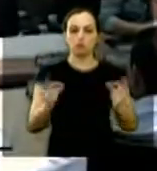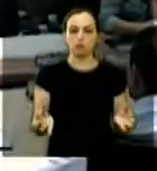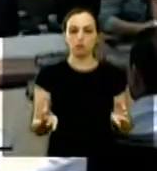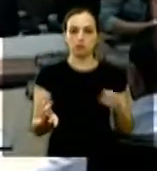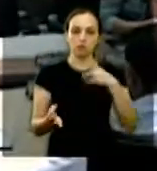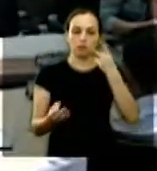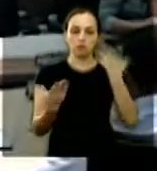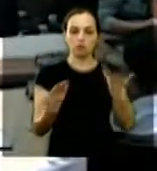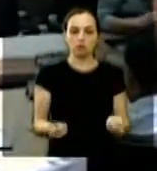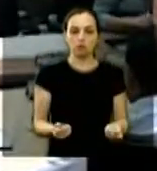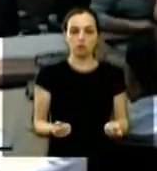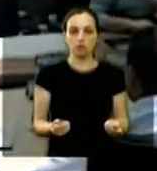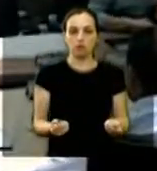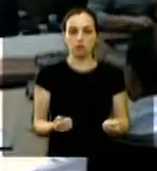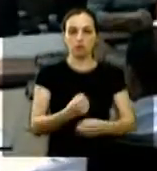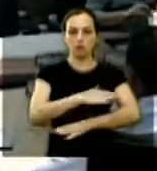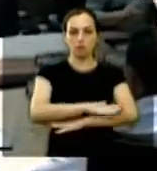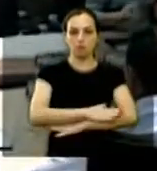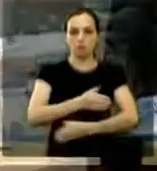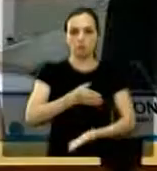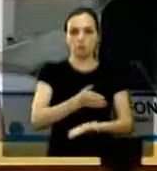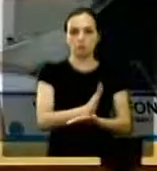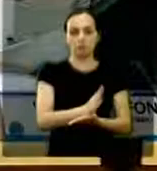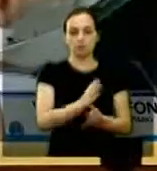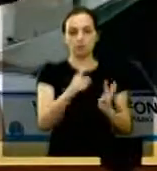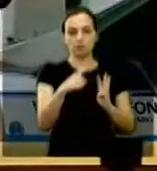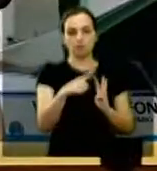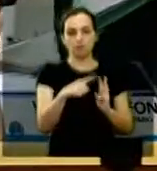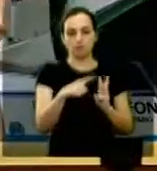permaneçam como estão aprovado item número 3